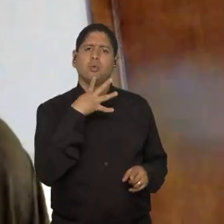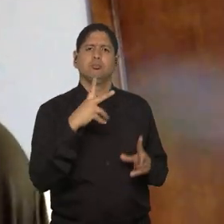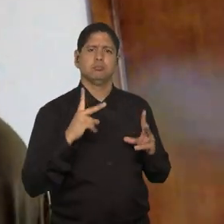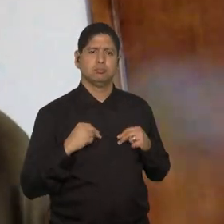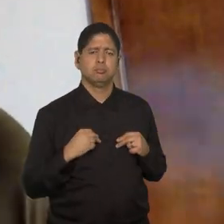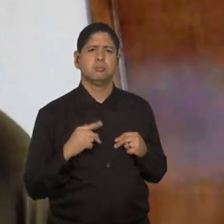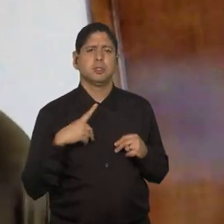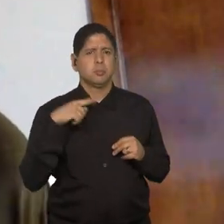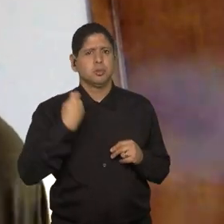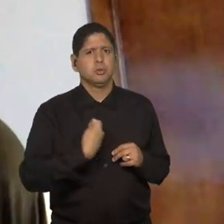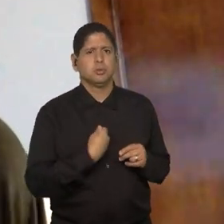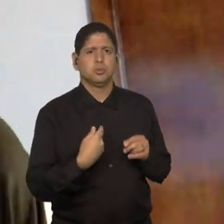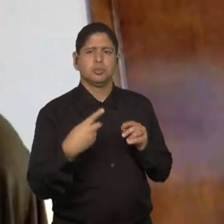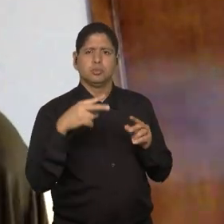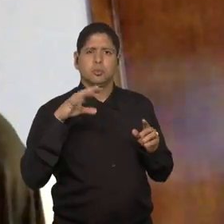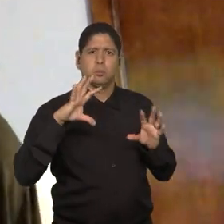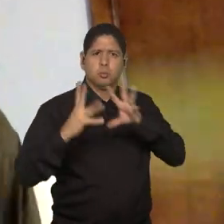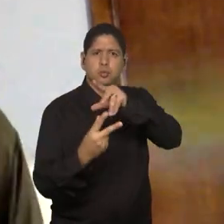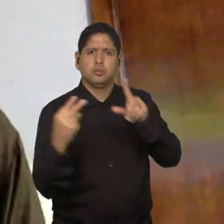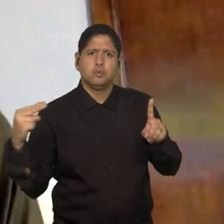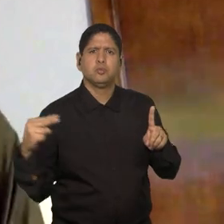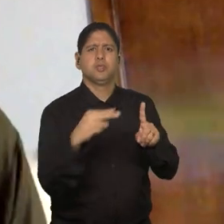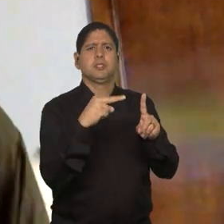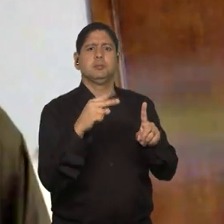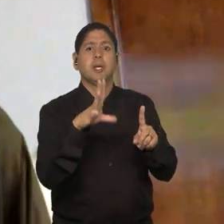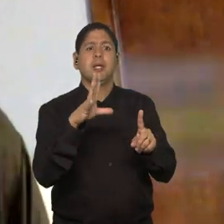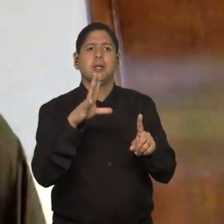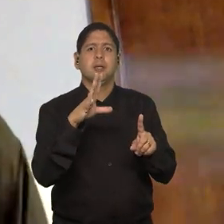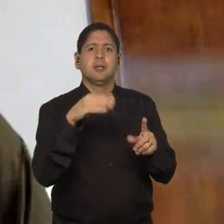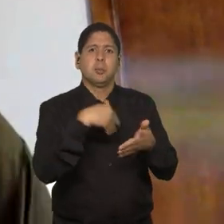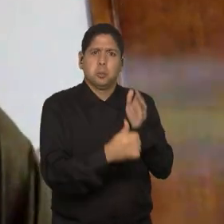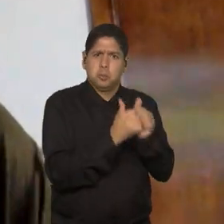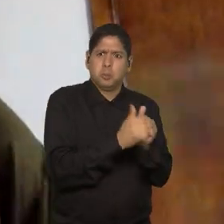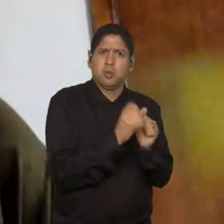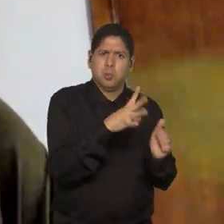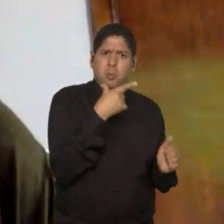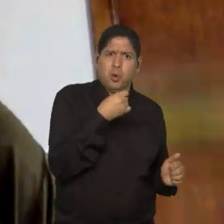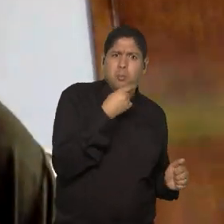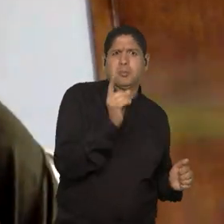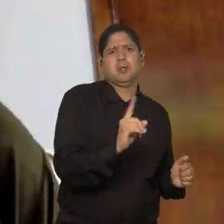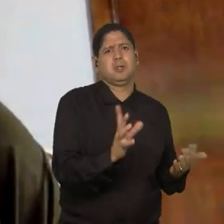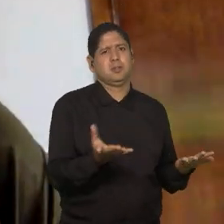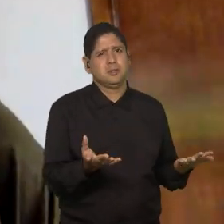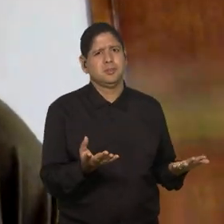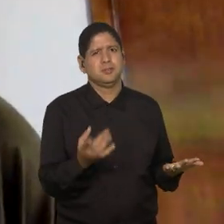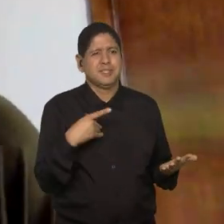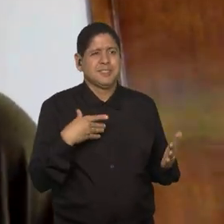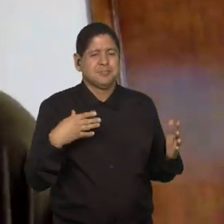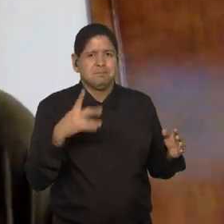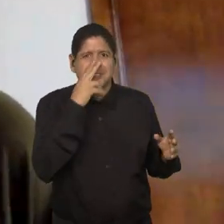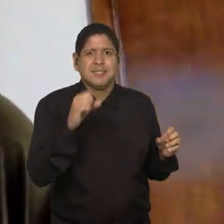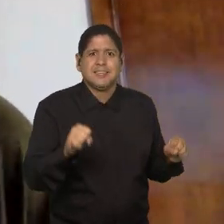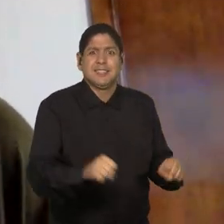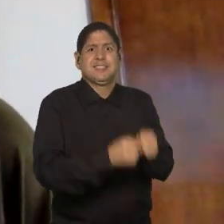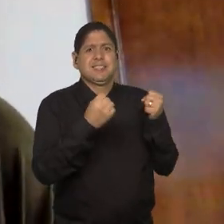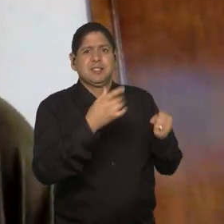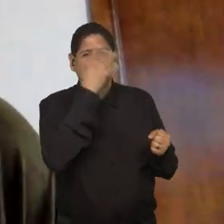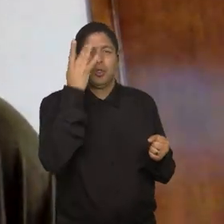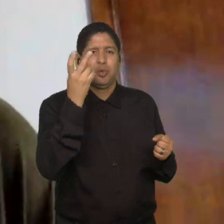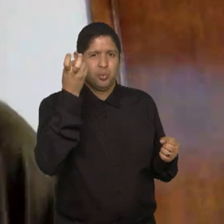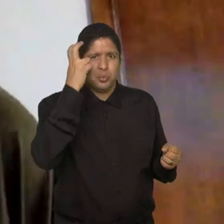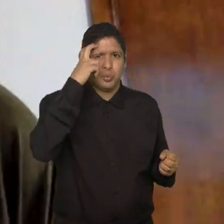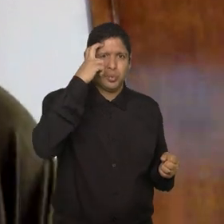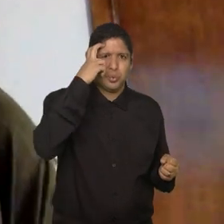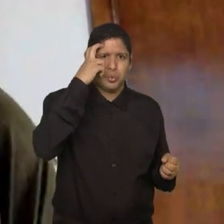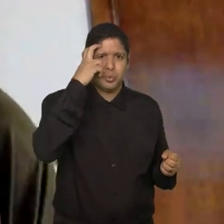e somos reconhecidos pelo mundo, só que por homens. Então, furar essa bolha dessa cultura